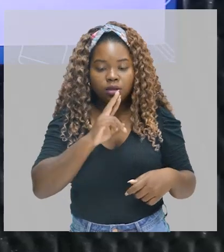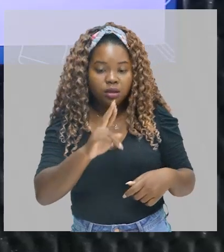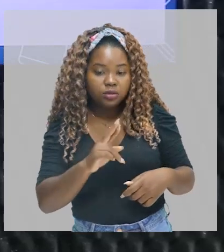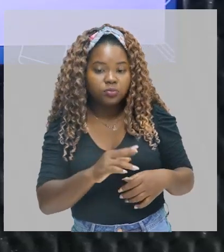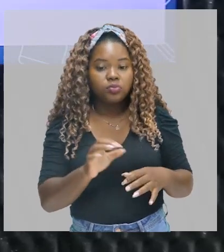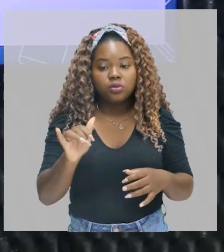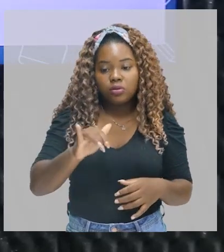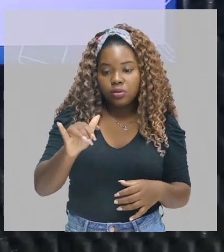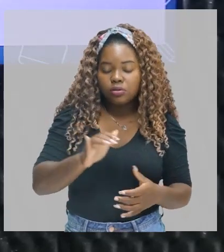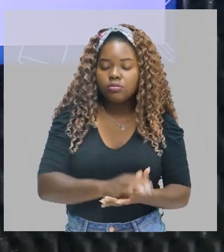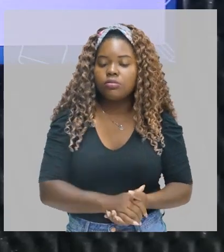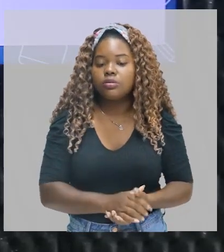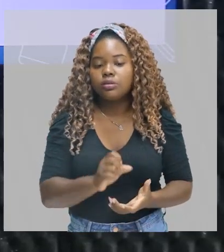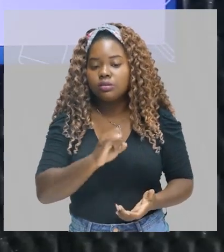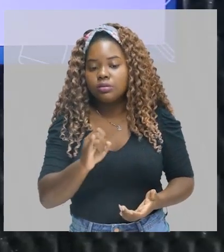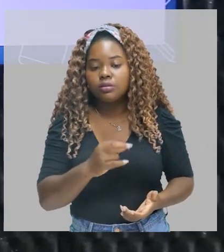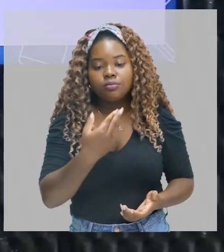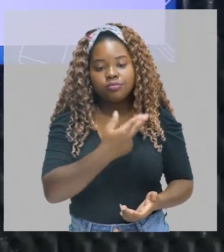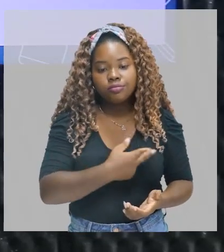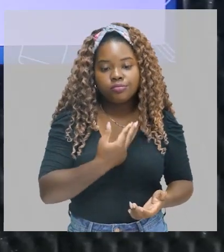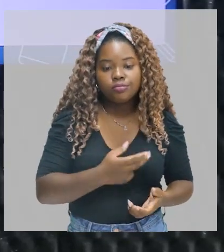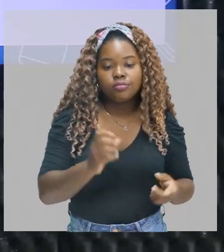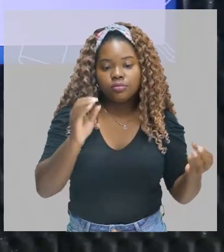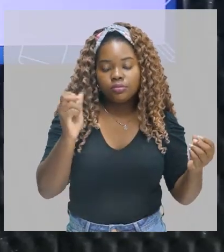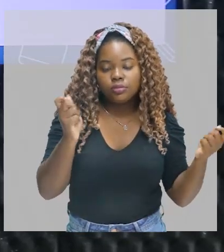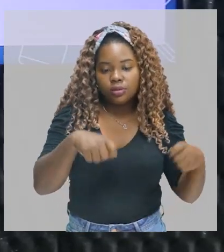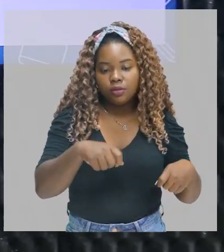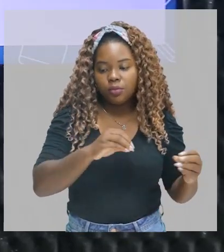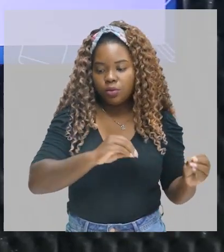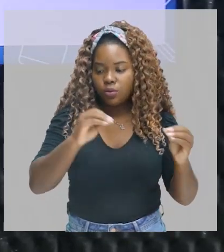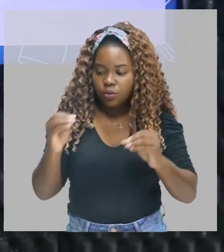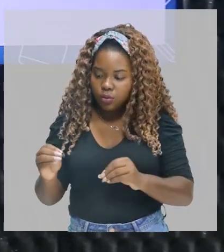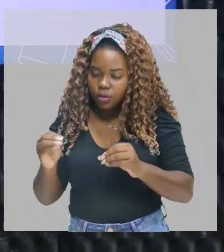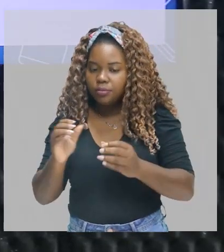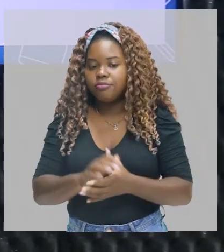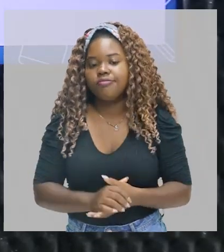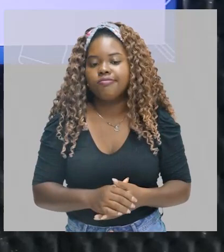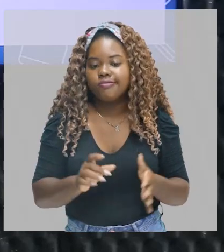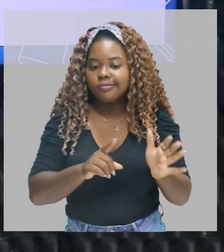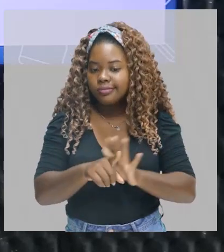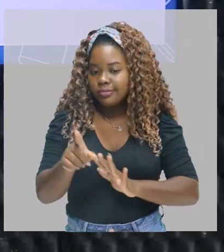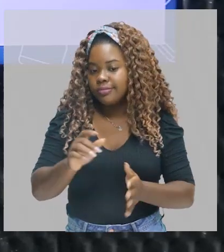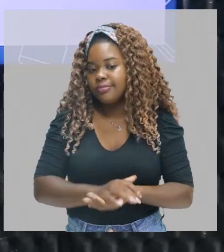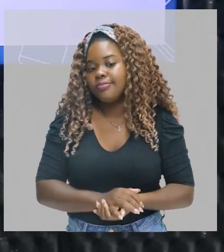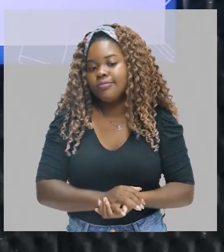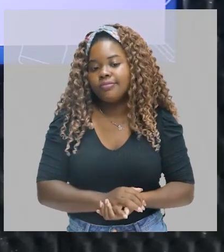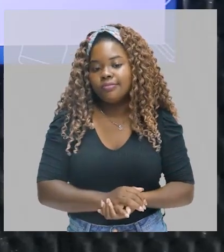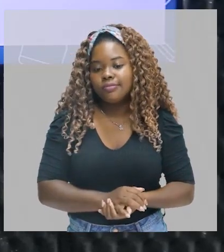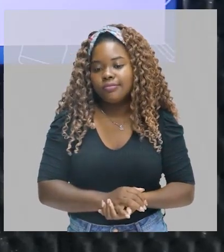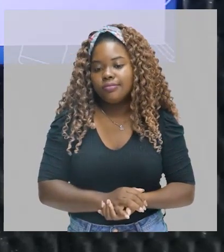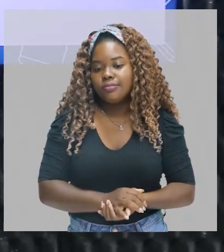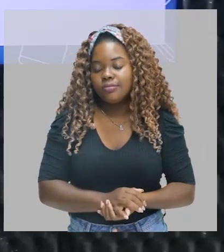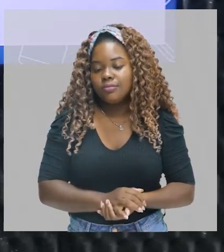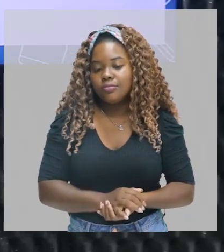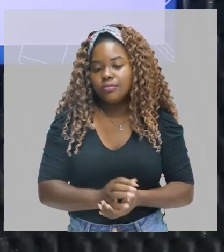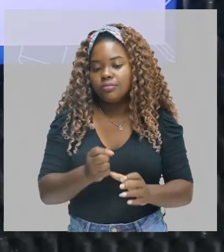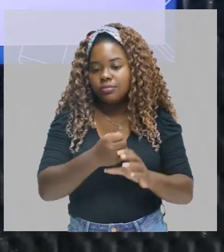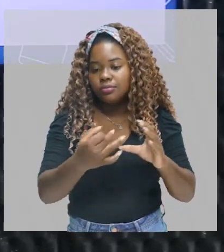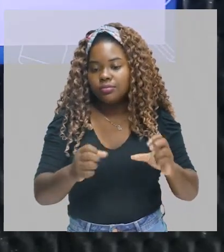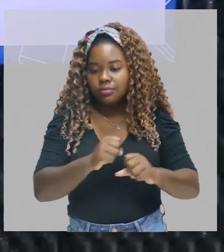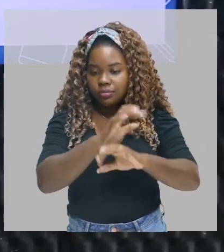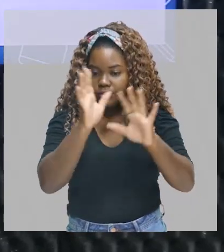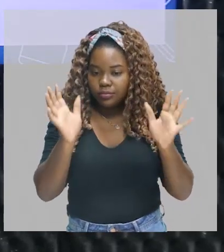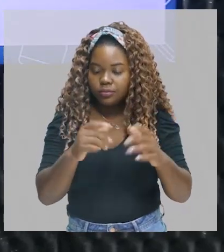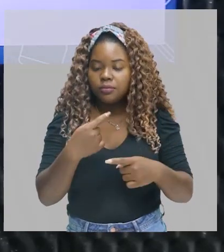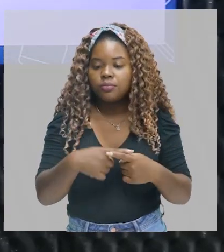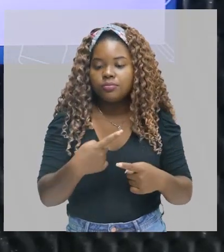lado trovadorismo, que vocês poderiam acertar. Mas aqui as características estão claras. Por que o Brasil precisava ser